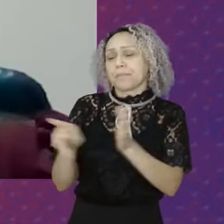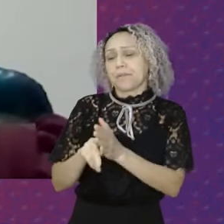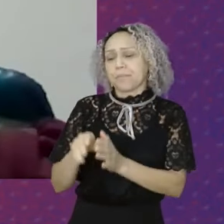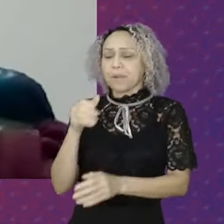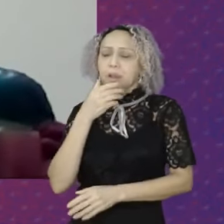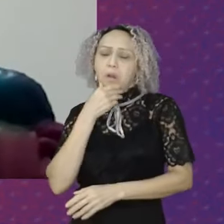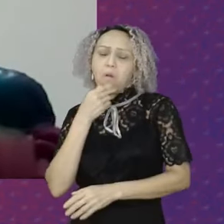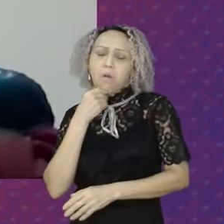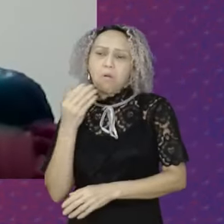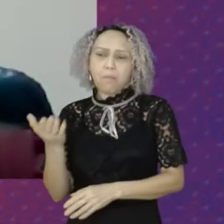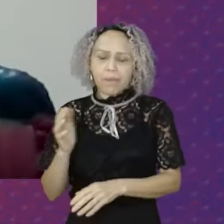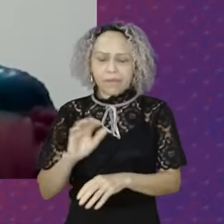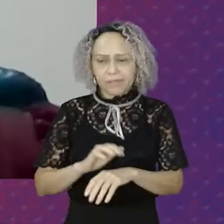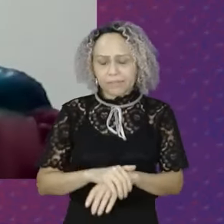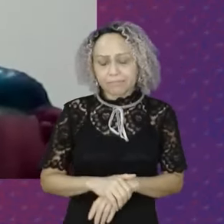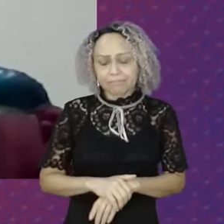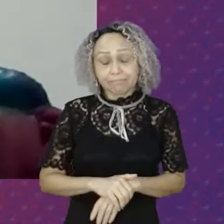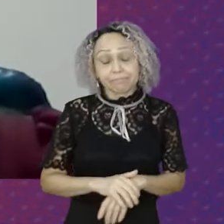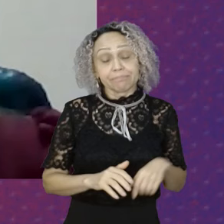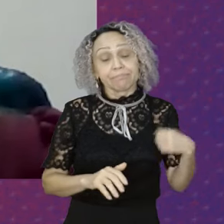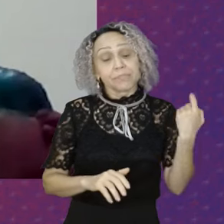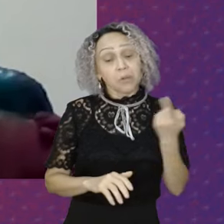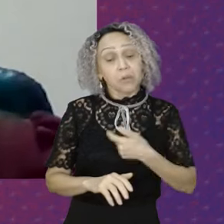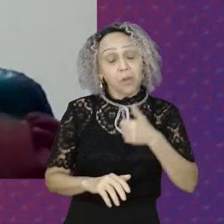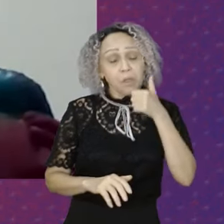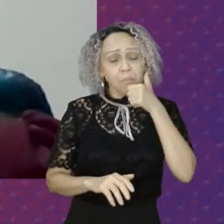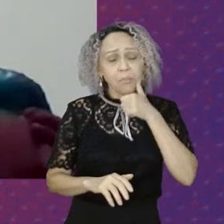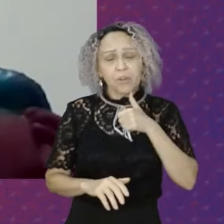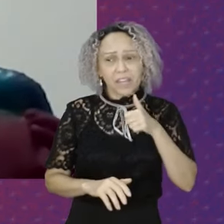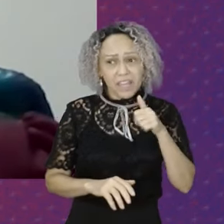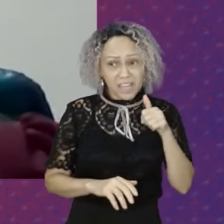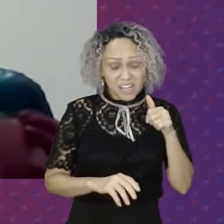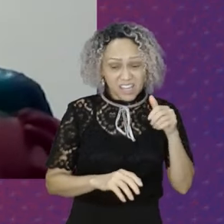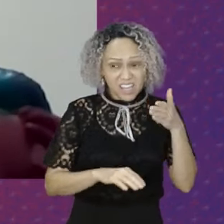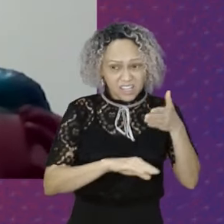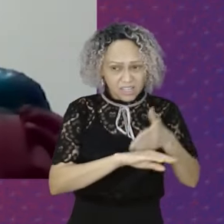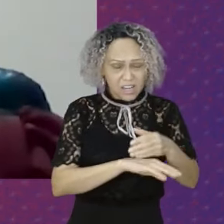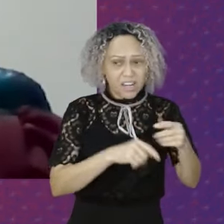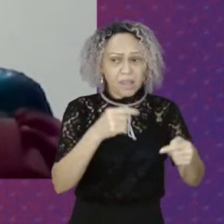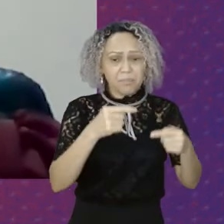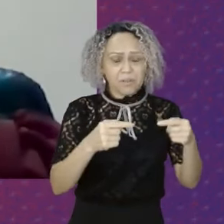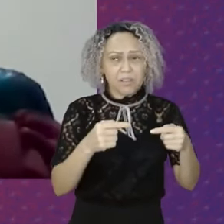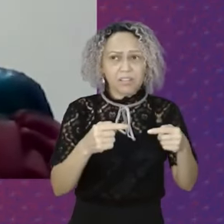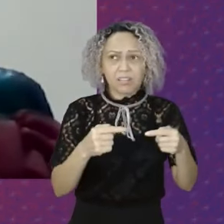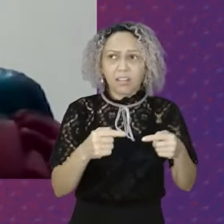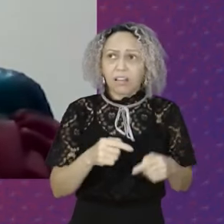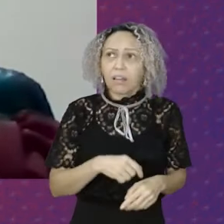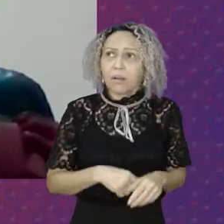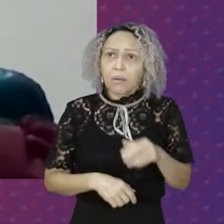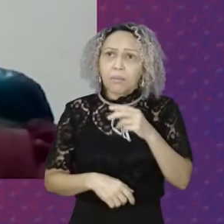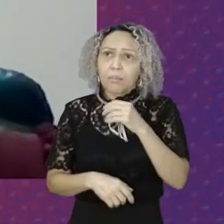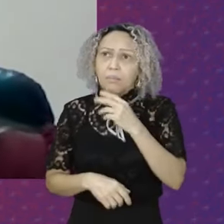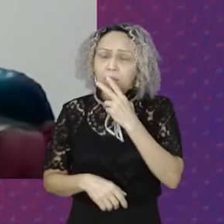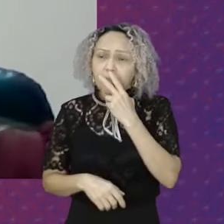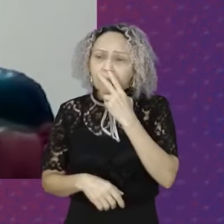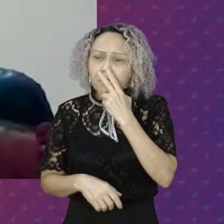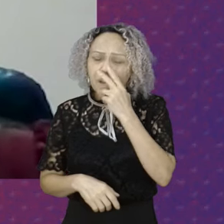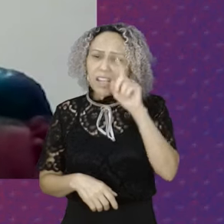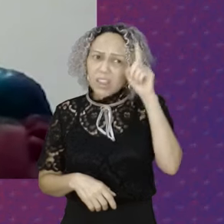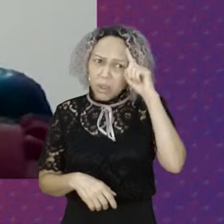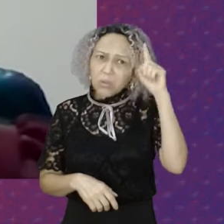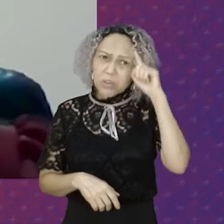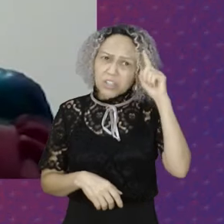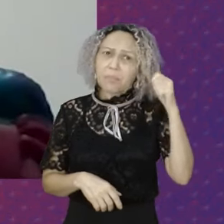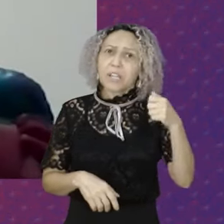Esse lugar Nos desafia todo dia Parece que a gente precisa estar provando De que nós podemos De que a gente é